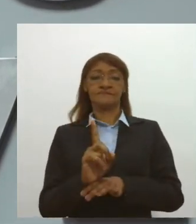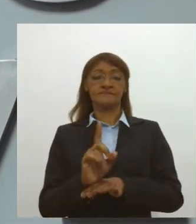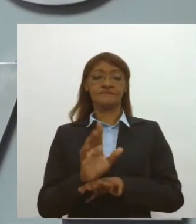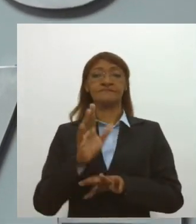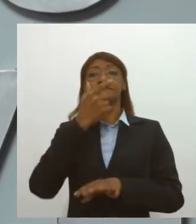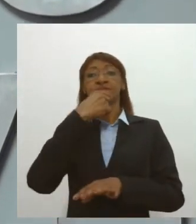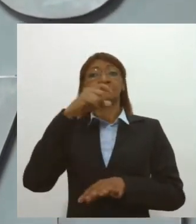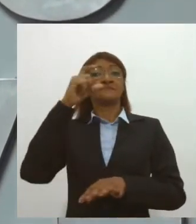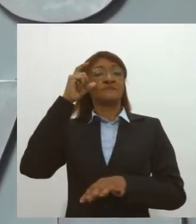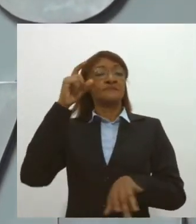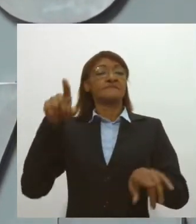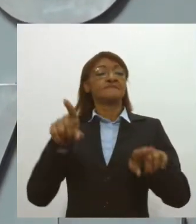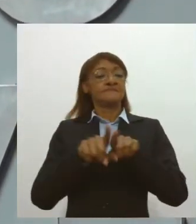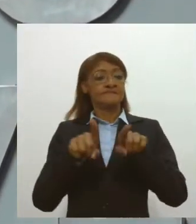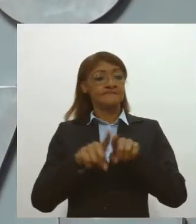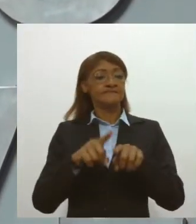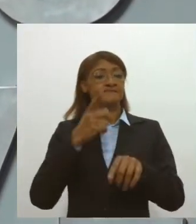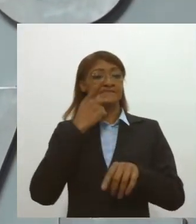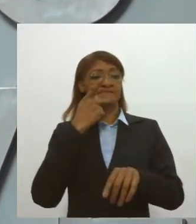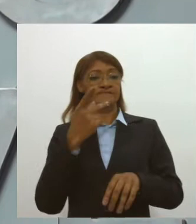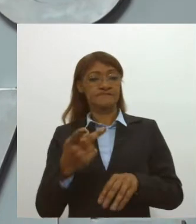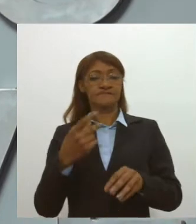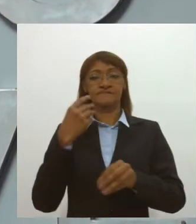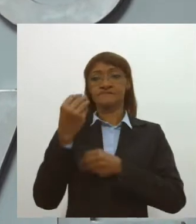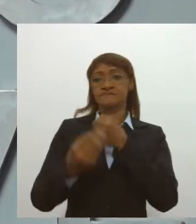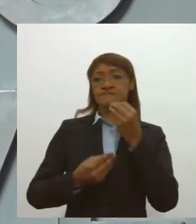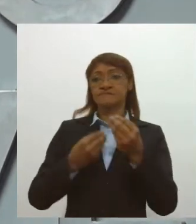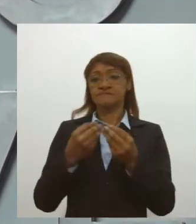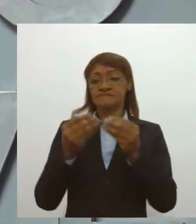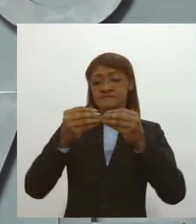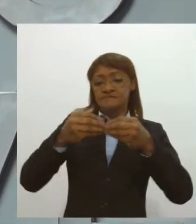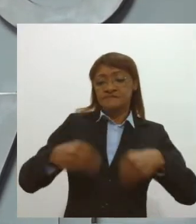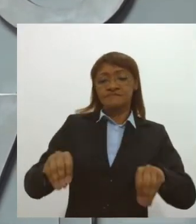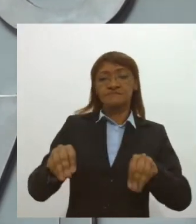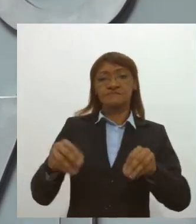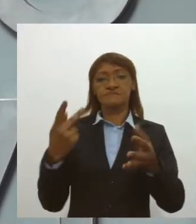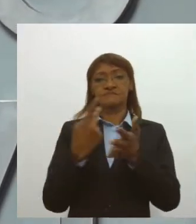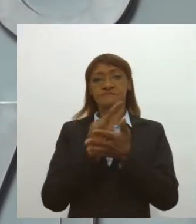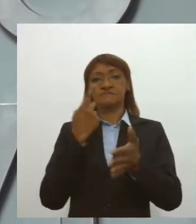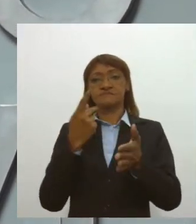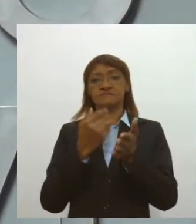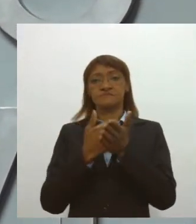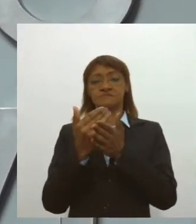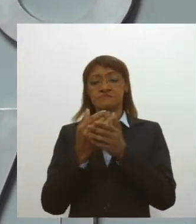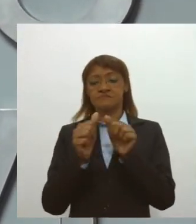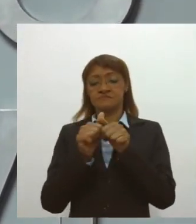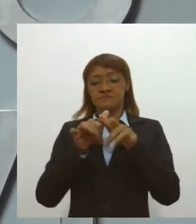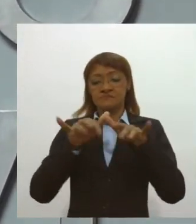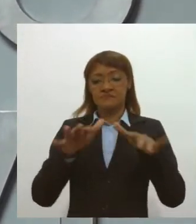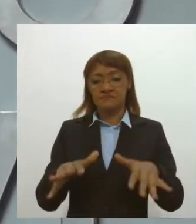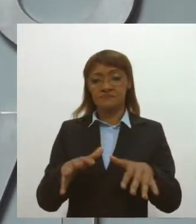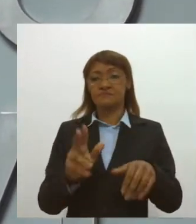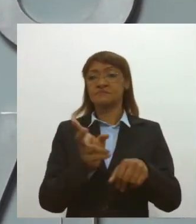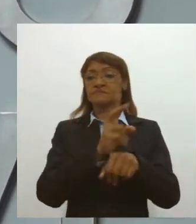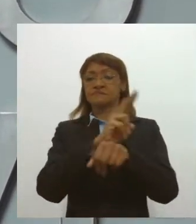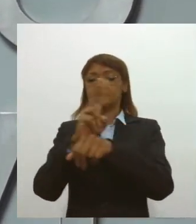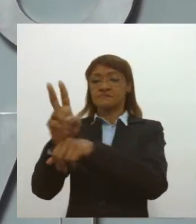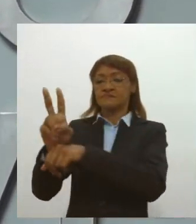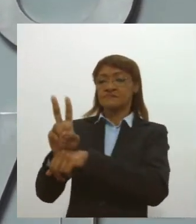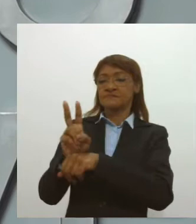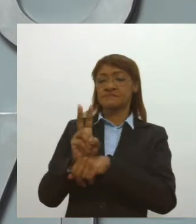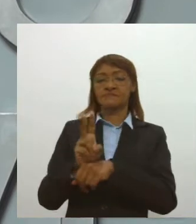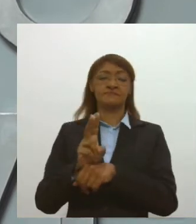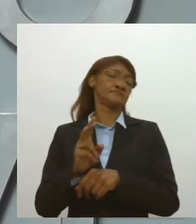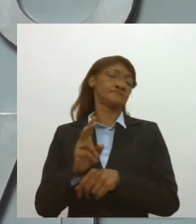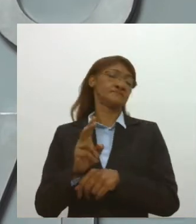Passos também comentou sobre a contenção dos prejuízos da pandemia, sobre a fiscalização necessária para a contenção